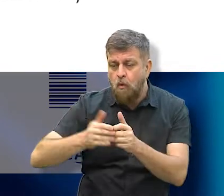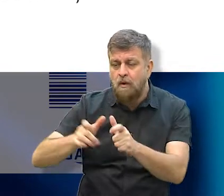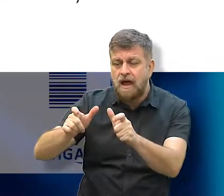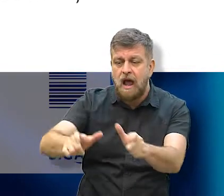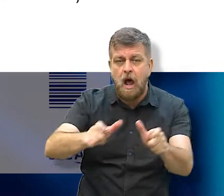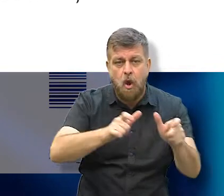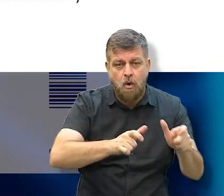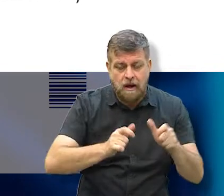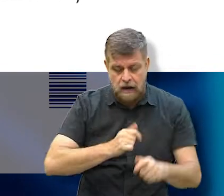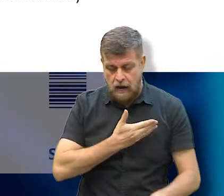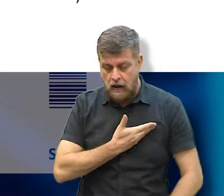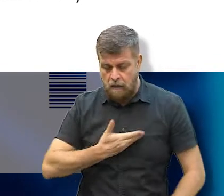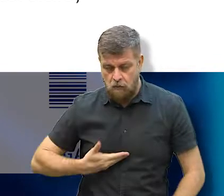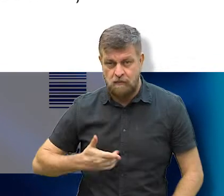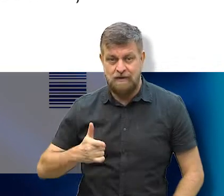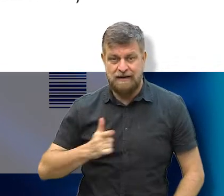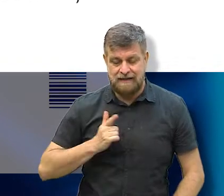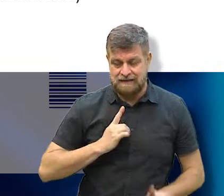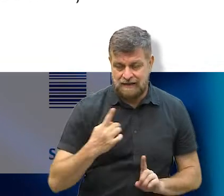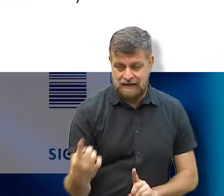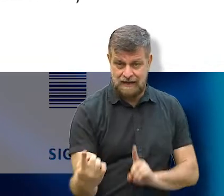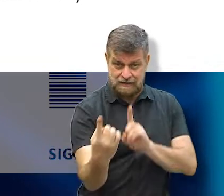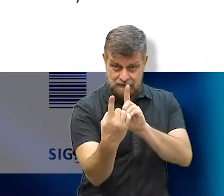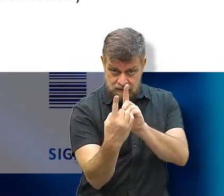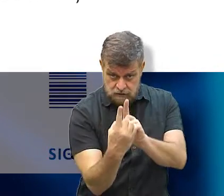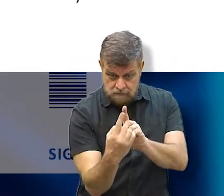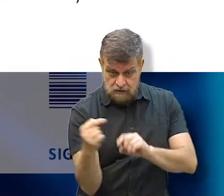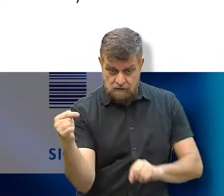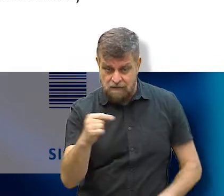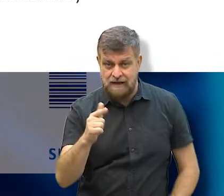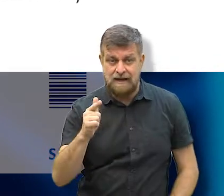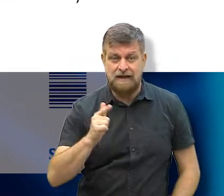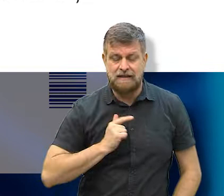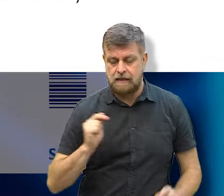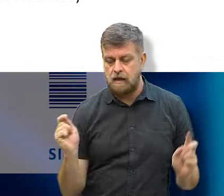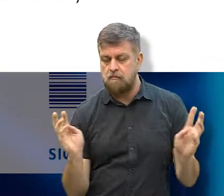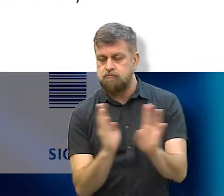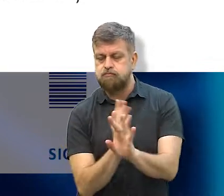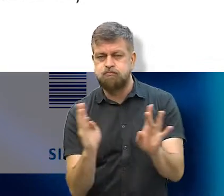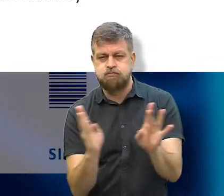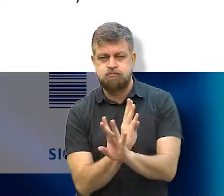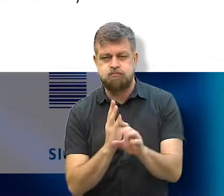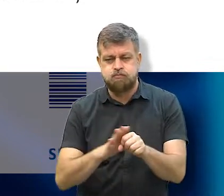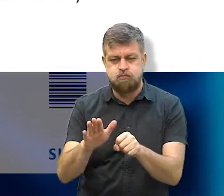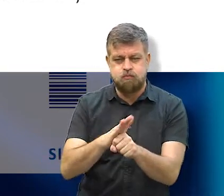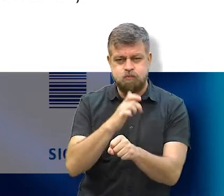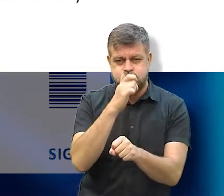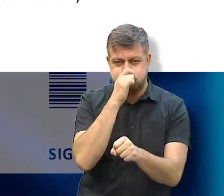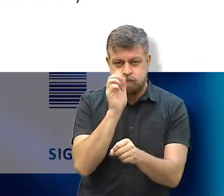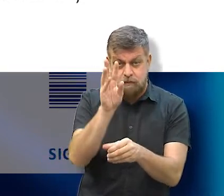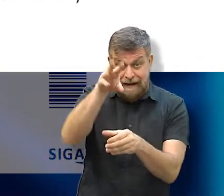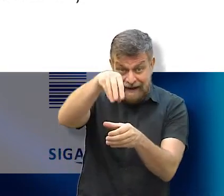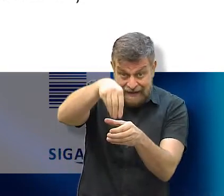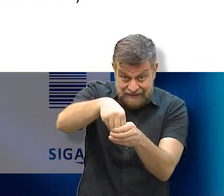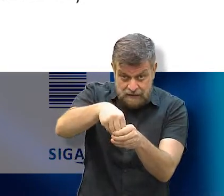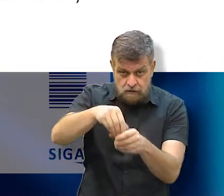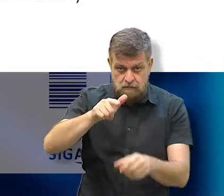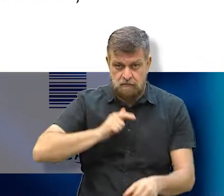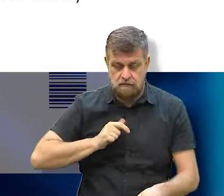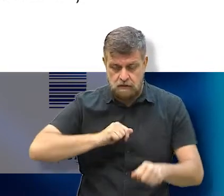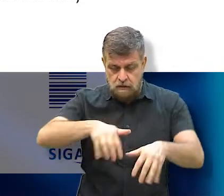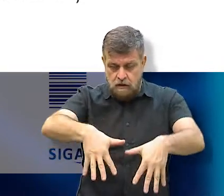qualquer estabelecimento público que presta atendimento e que seja passível de aglomeração de pessoas em seu interior,